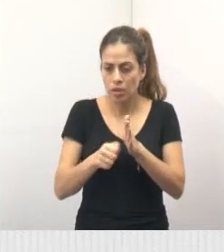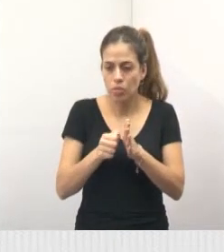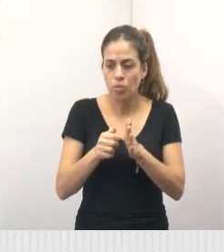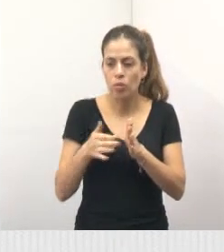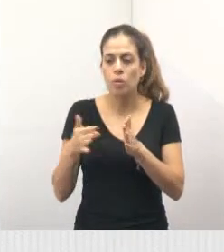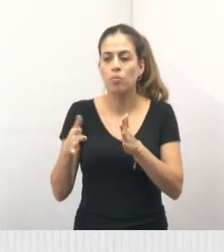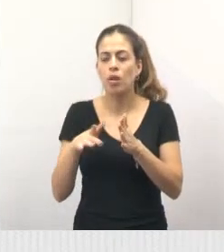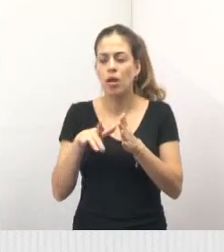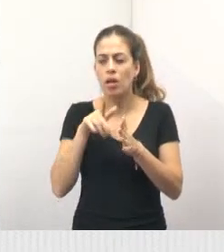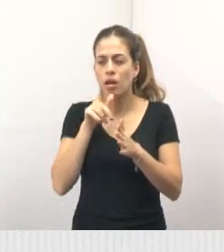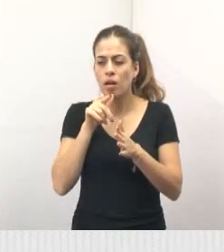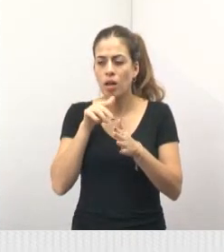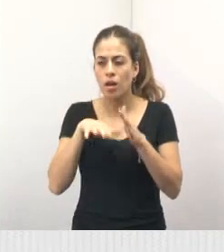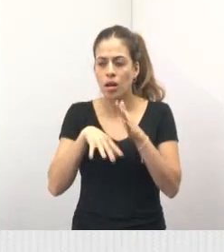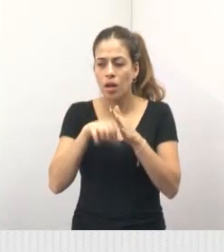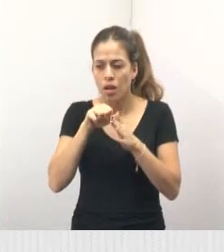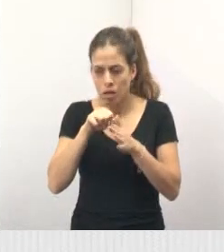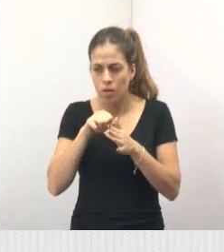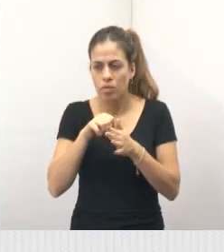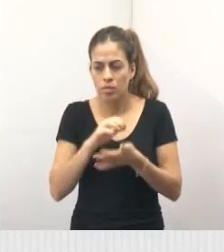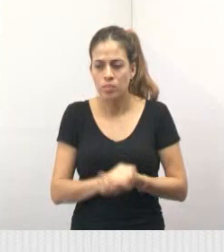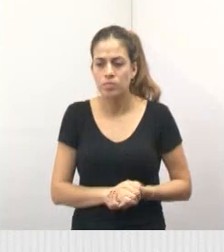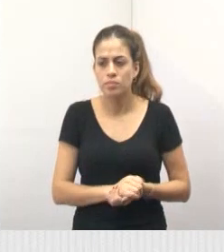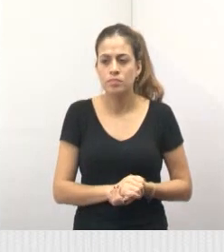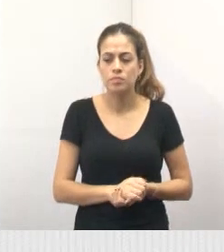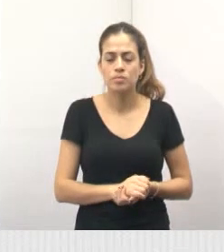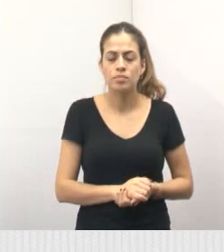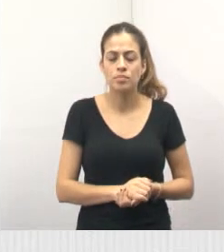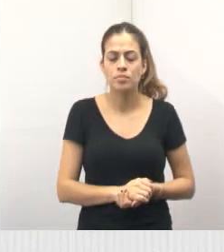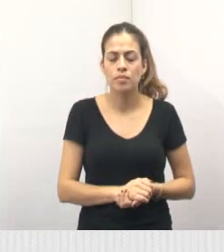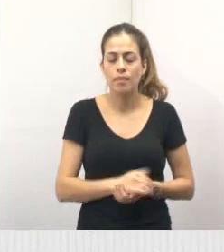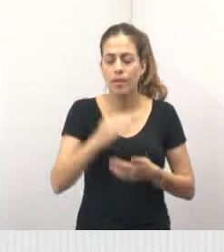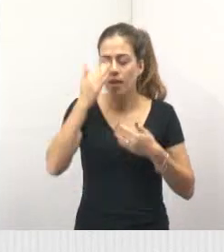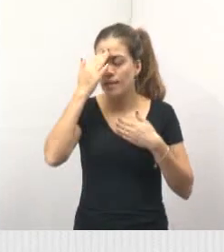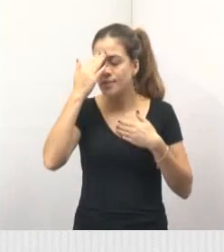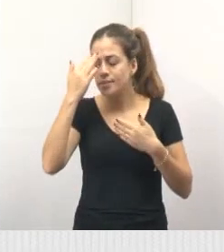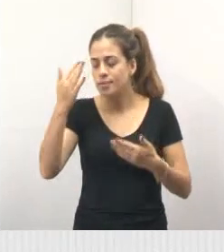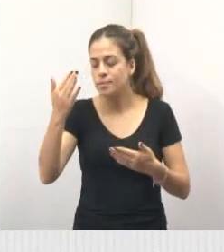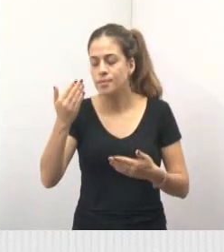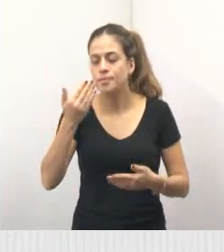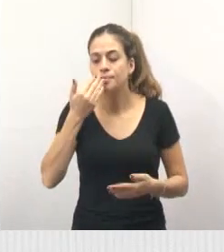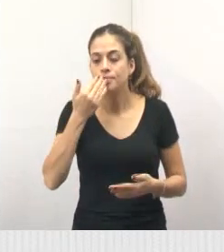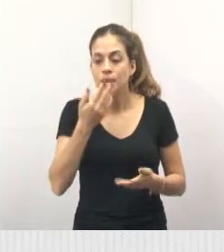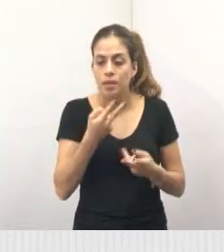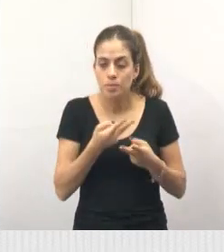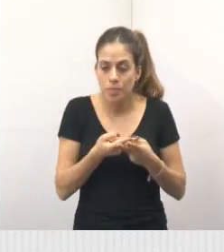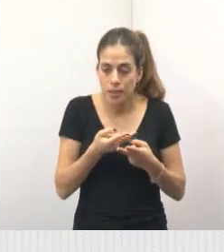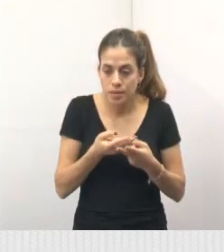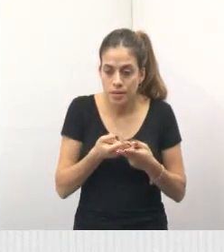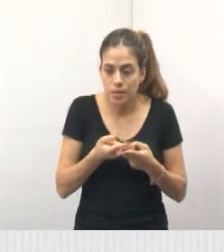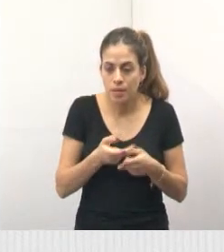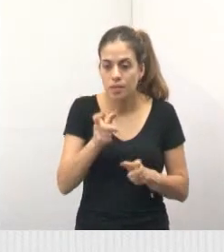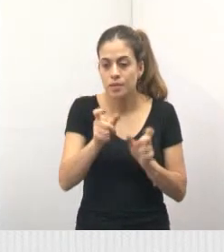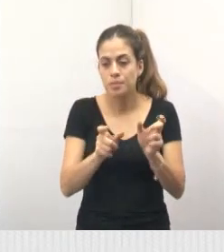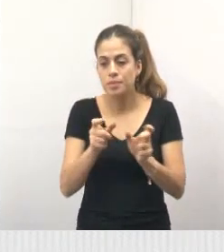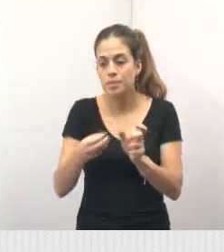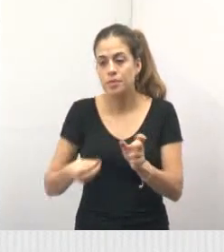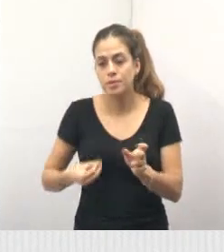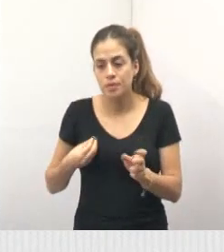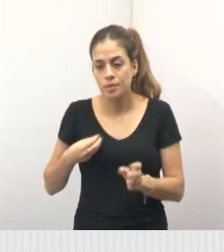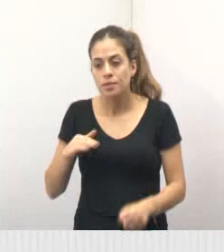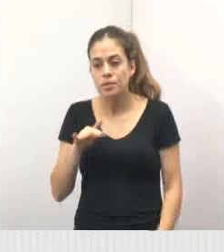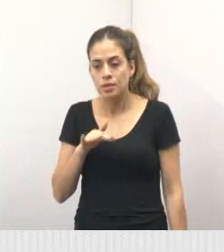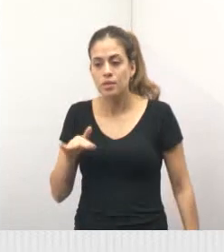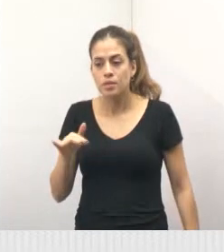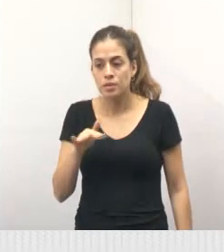água saísse. Então, gente quer agradecer e a gente pede até um pouco a paciência dos moradores, porque lá está implantando